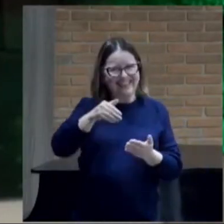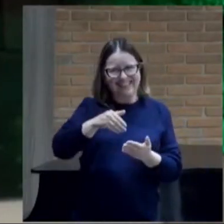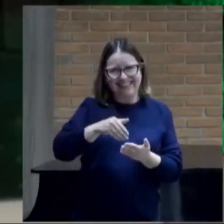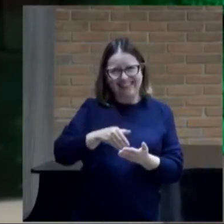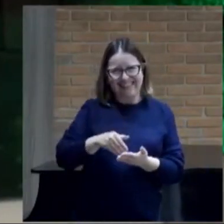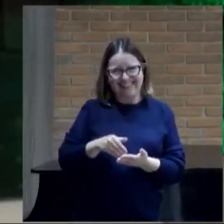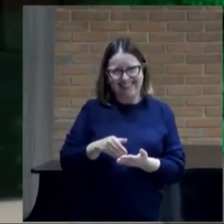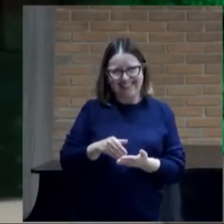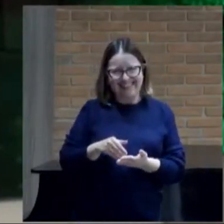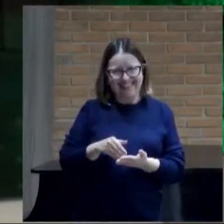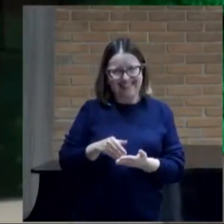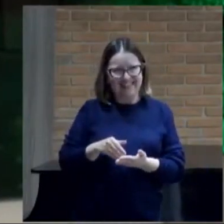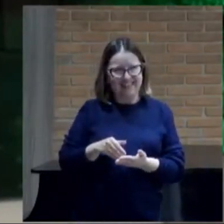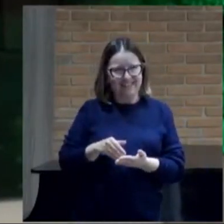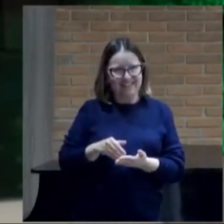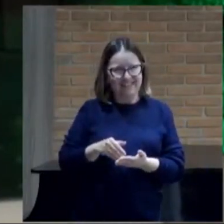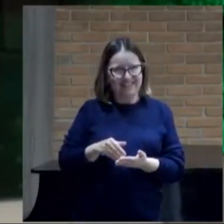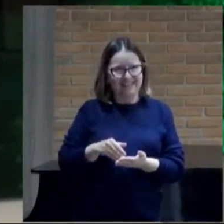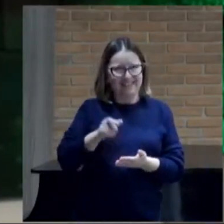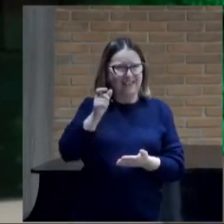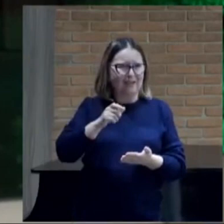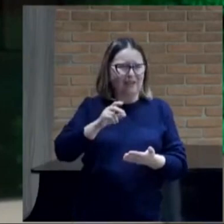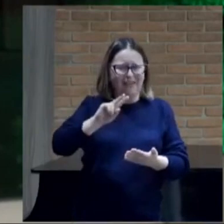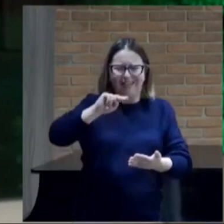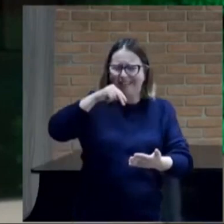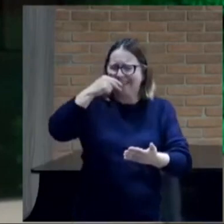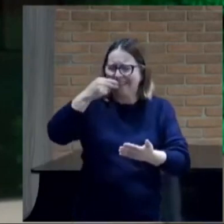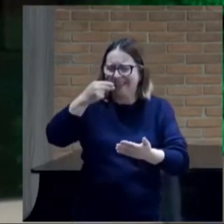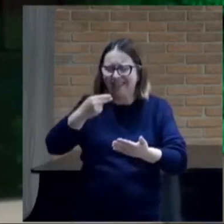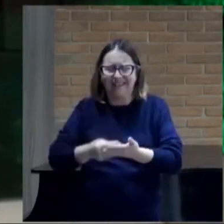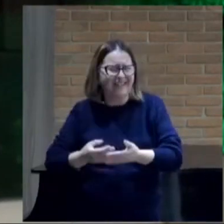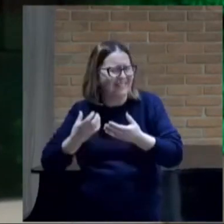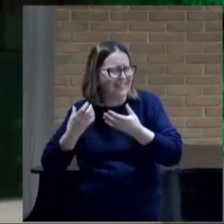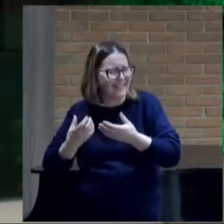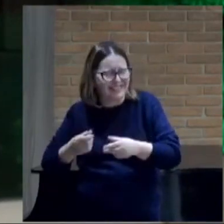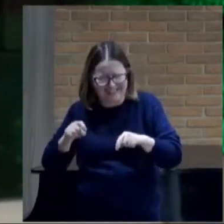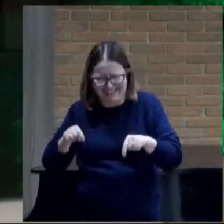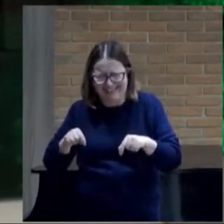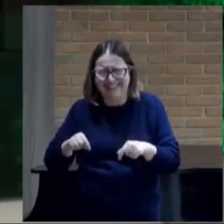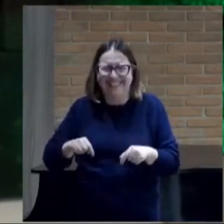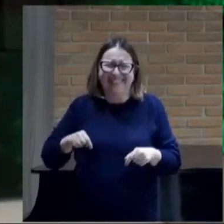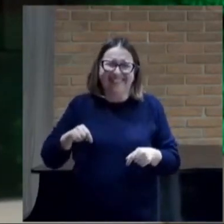até alguém cair da cadeira e quebrar o pescoço